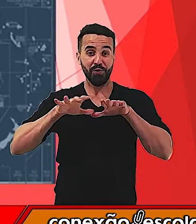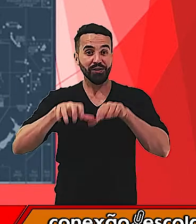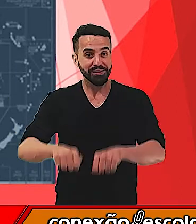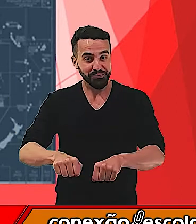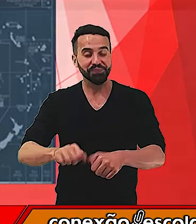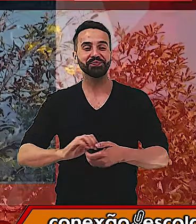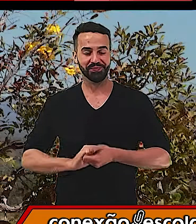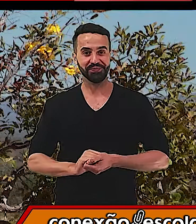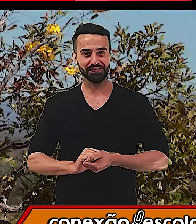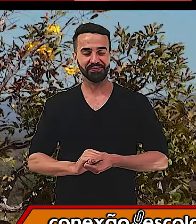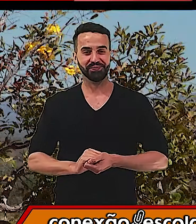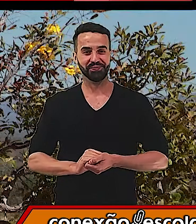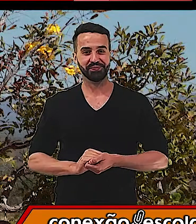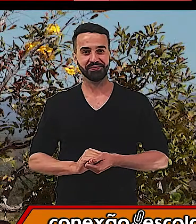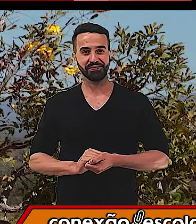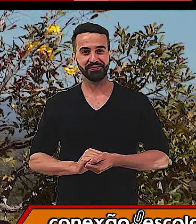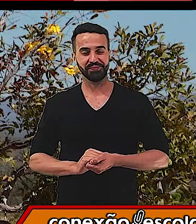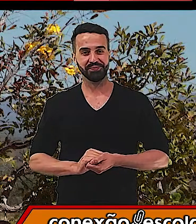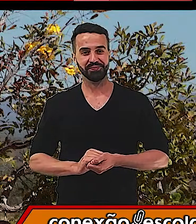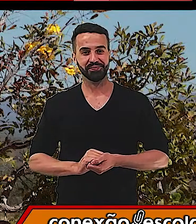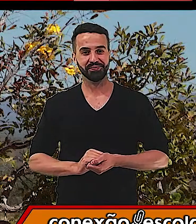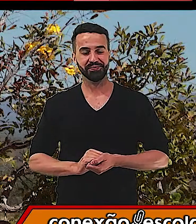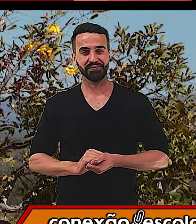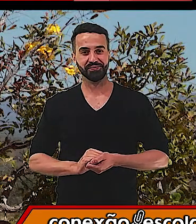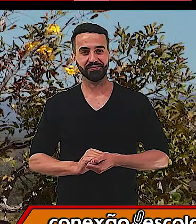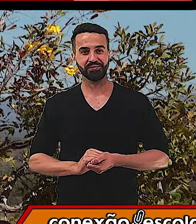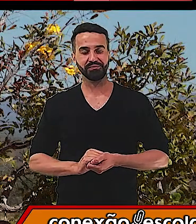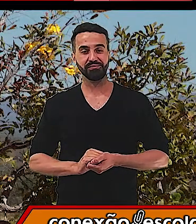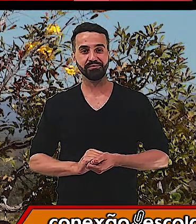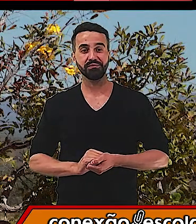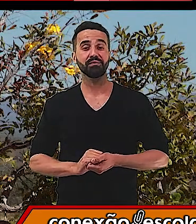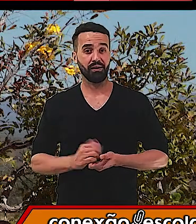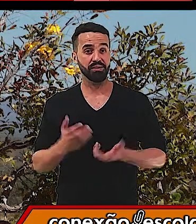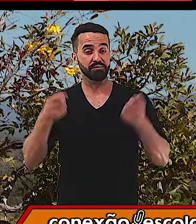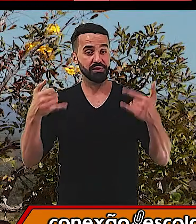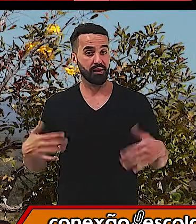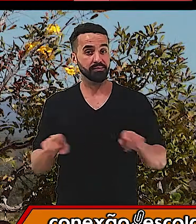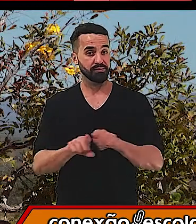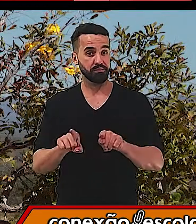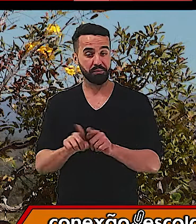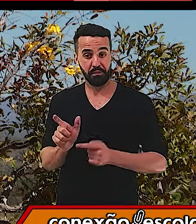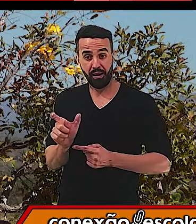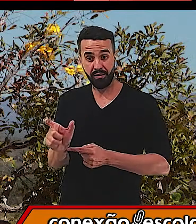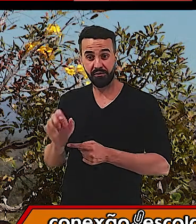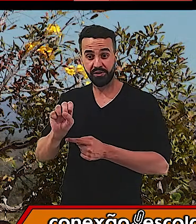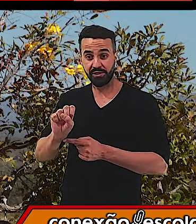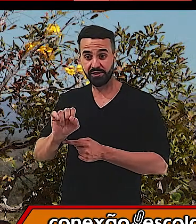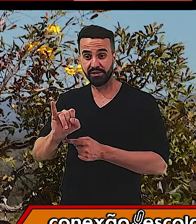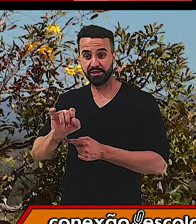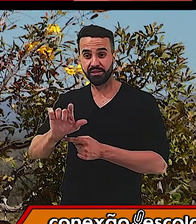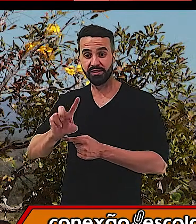continuidade aqui para vocês. Eu queria dizer para vocês que a palavra Silva, ela tem